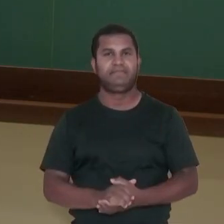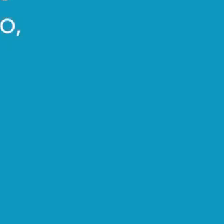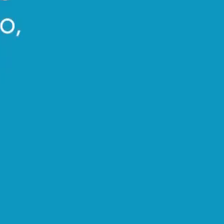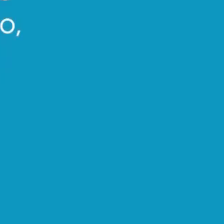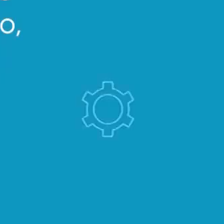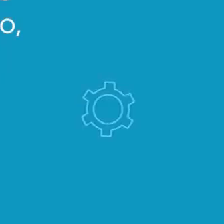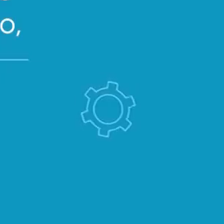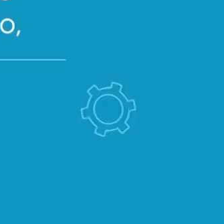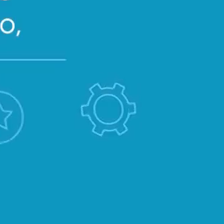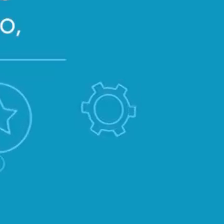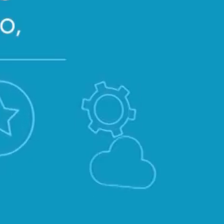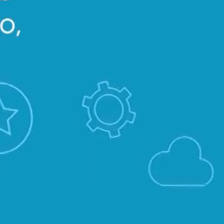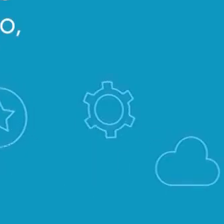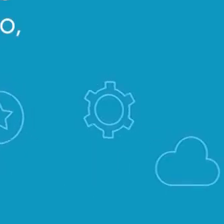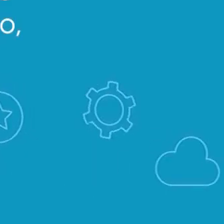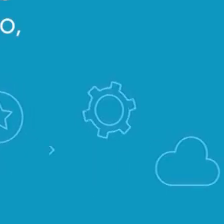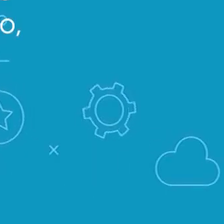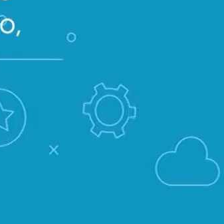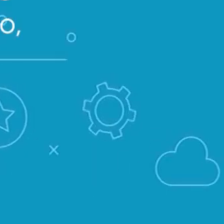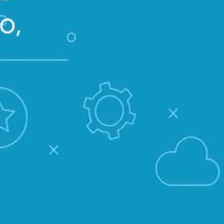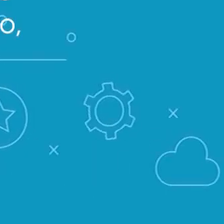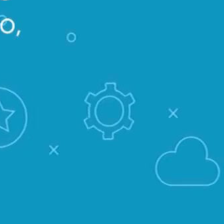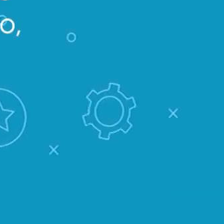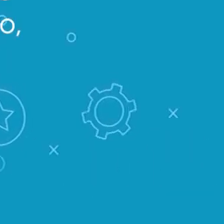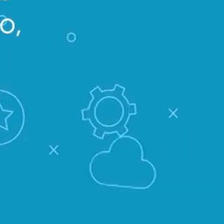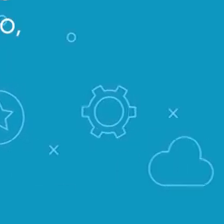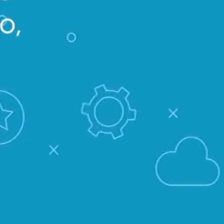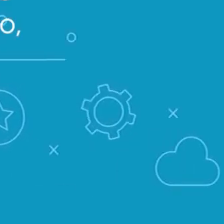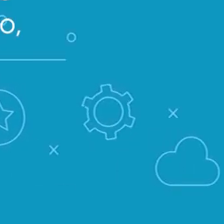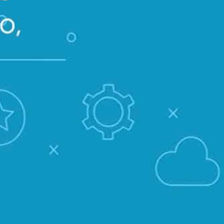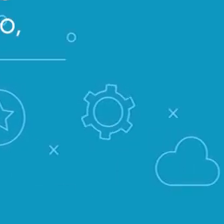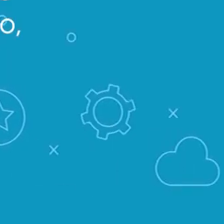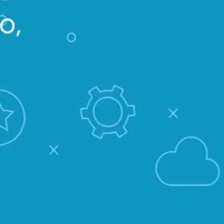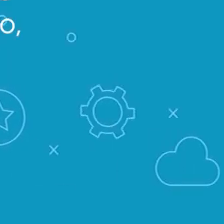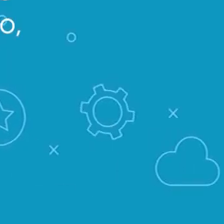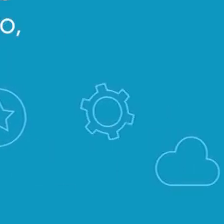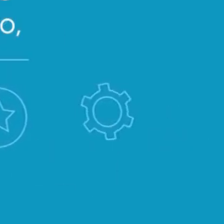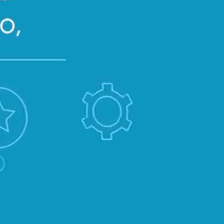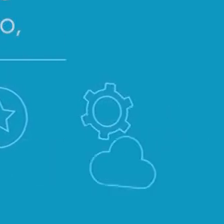Transcrição Quintena Coelho